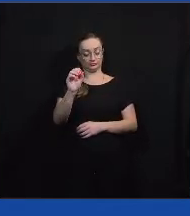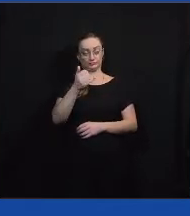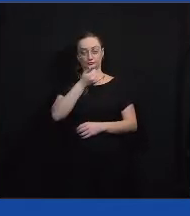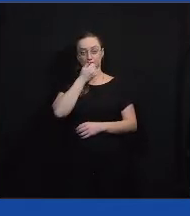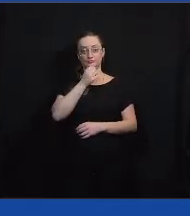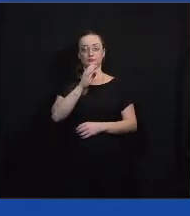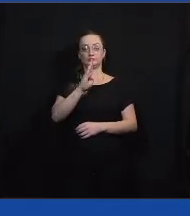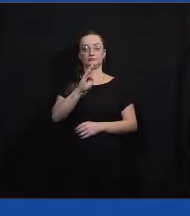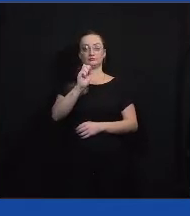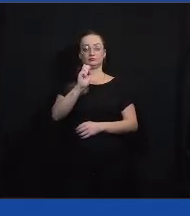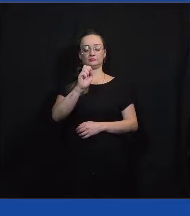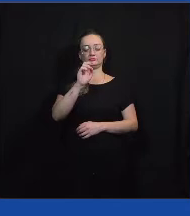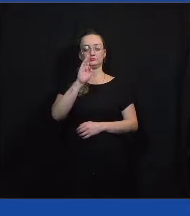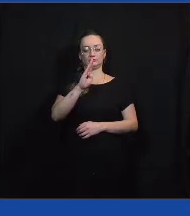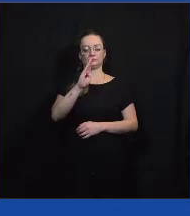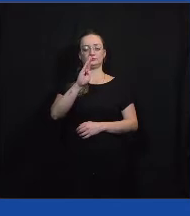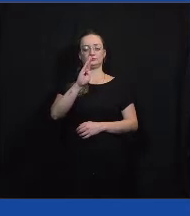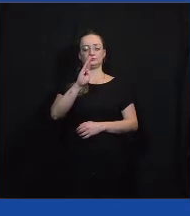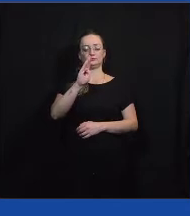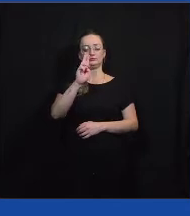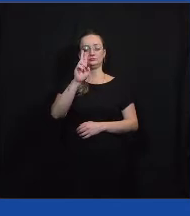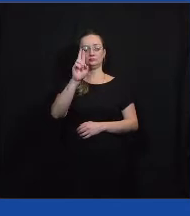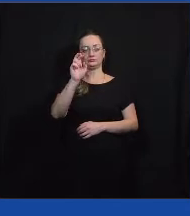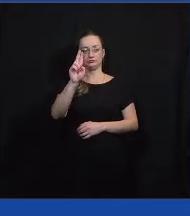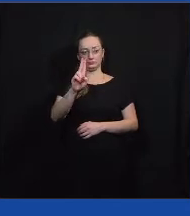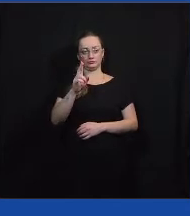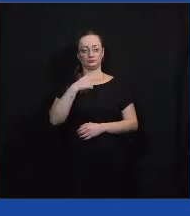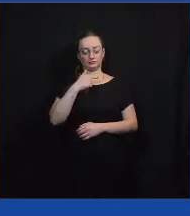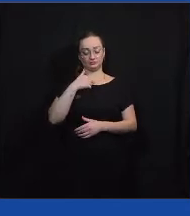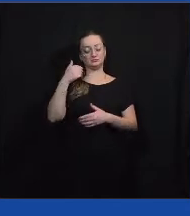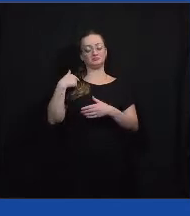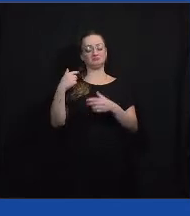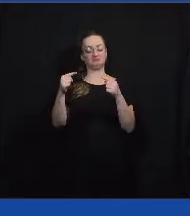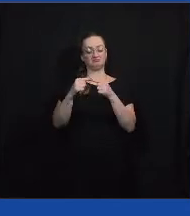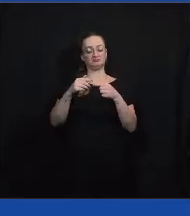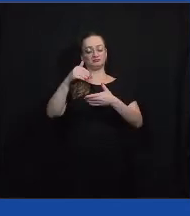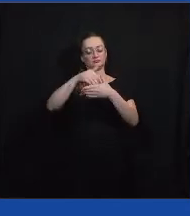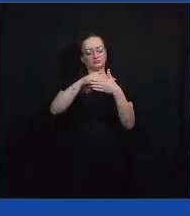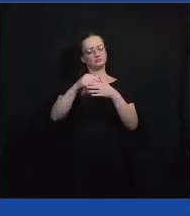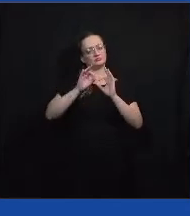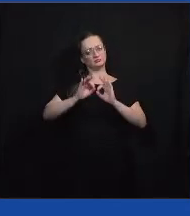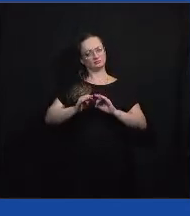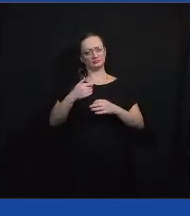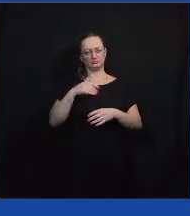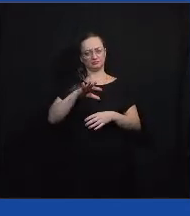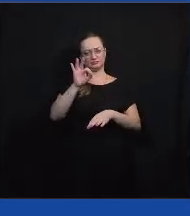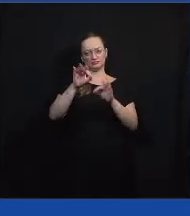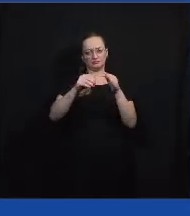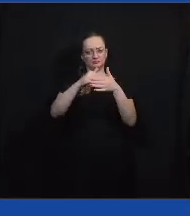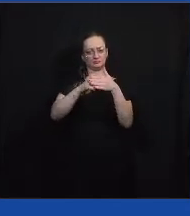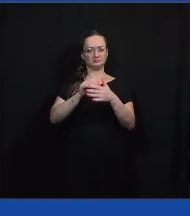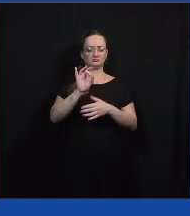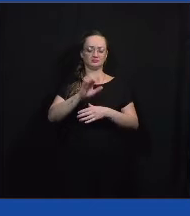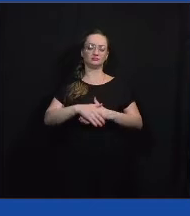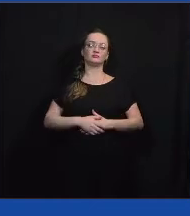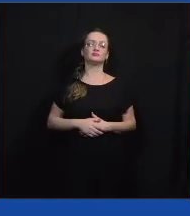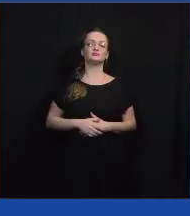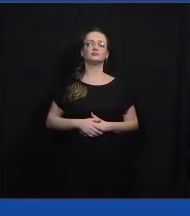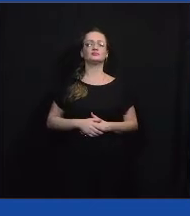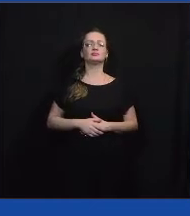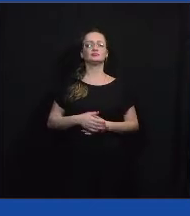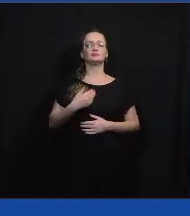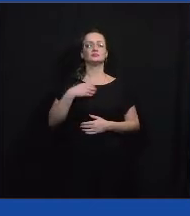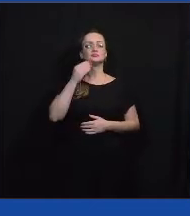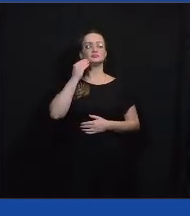A minha relação com a política hoje é como uma eleitora mesmo, sempre tentando estar